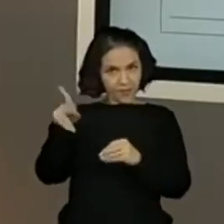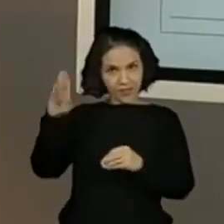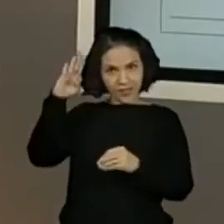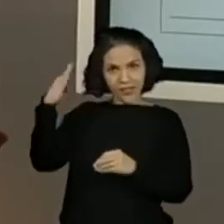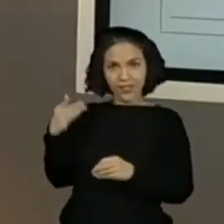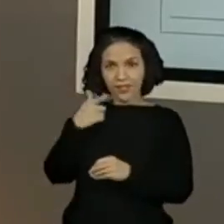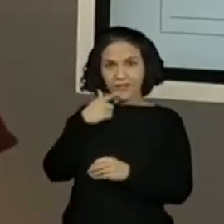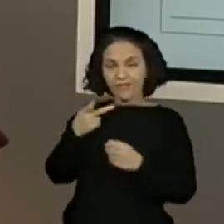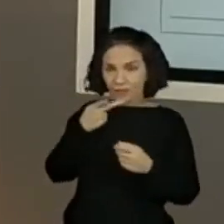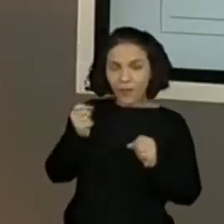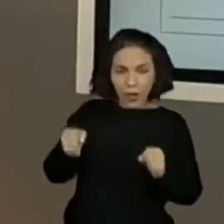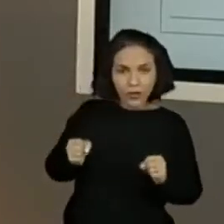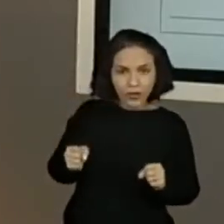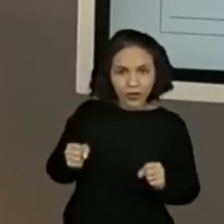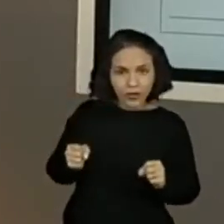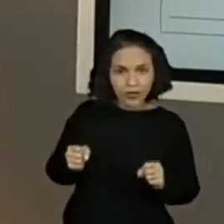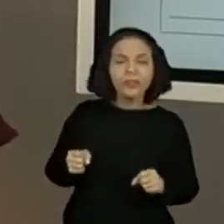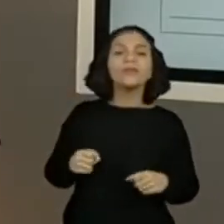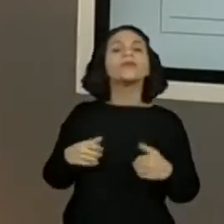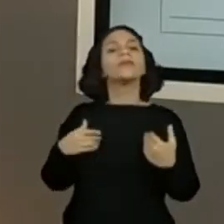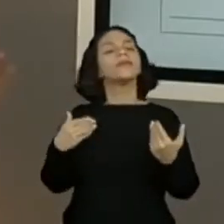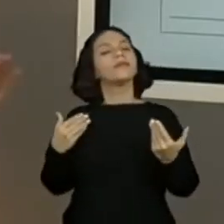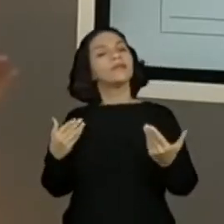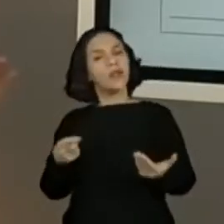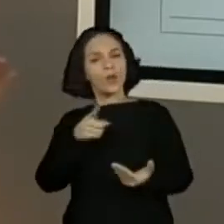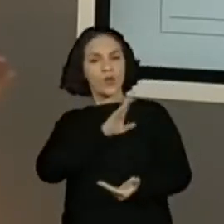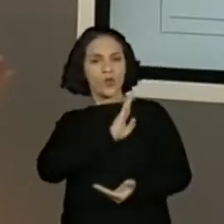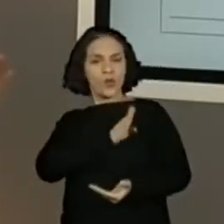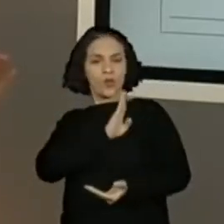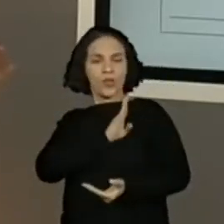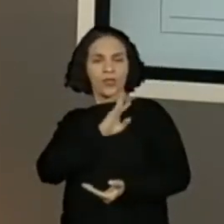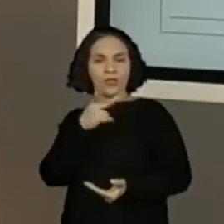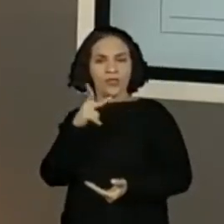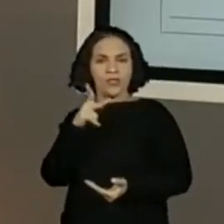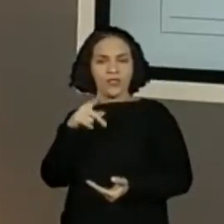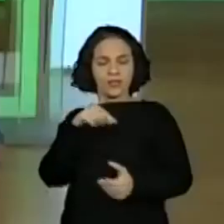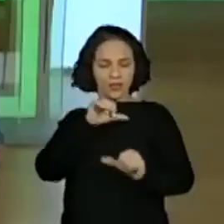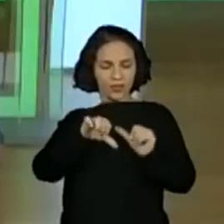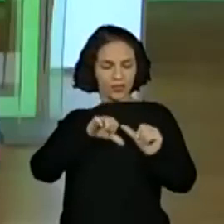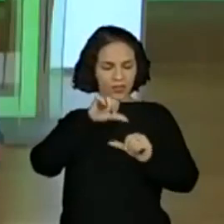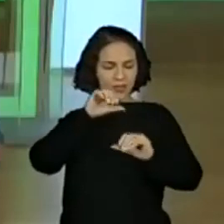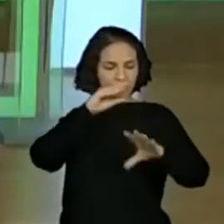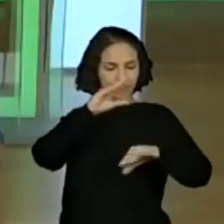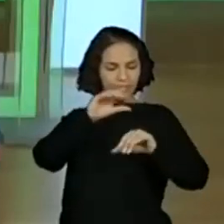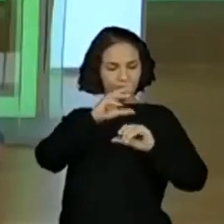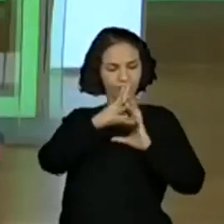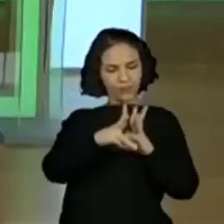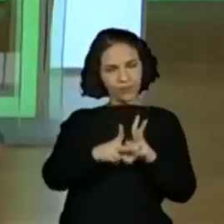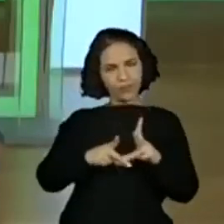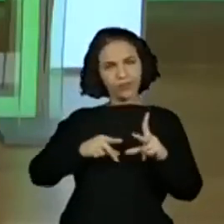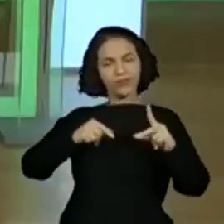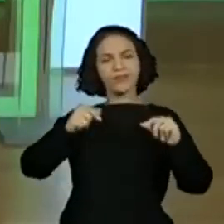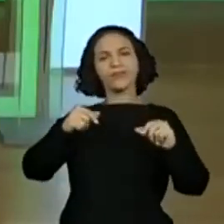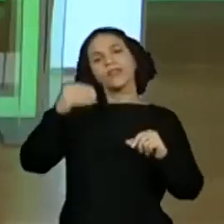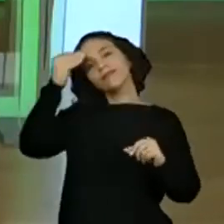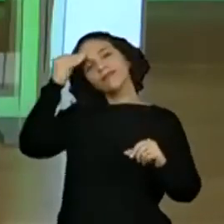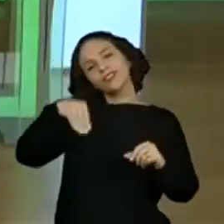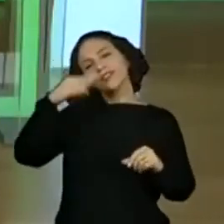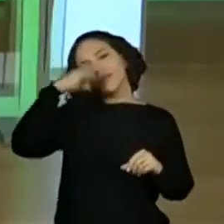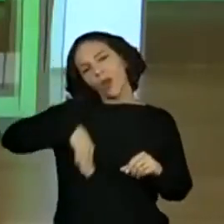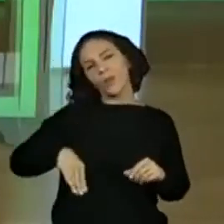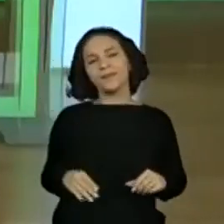Kelly está contribuindo aqui? Noturno tem seu coração transformado pelo mal. É, e desiste de... Vamos lá.